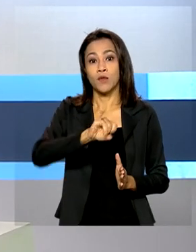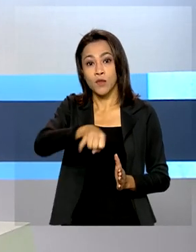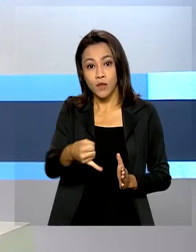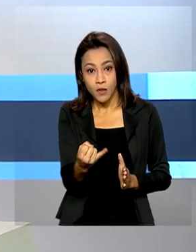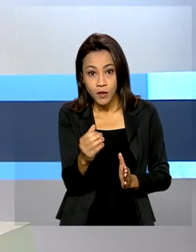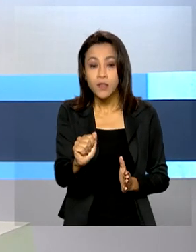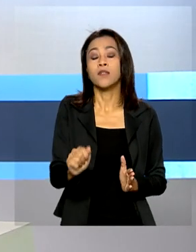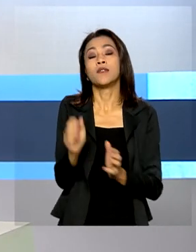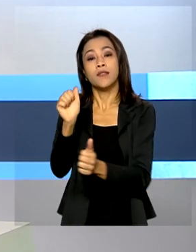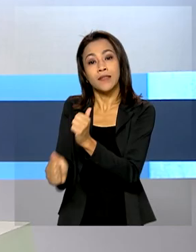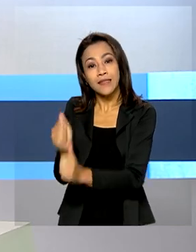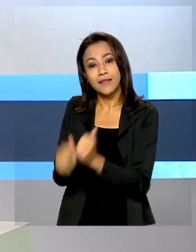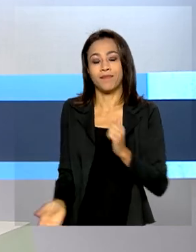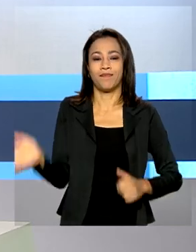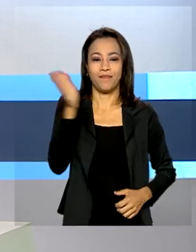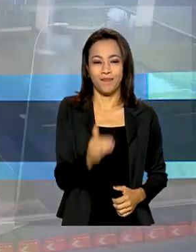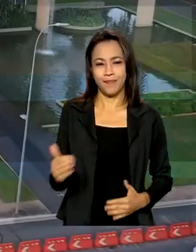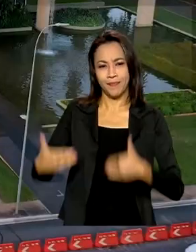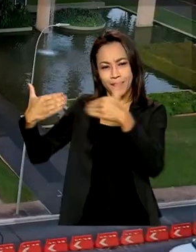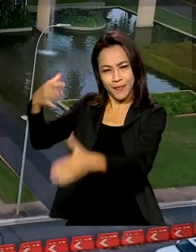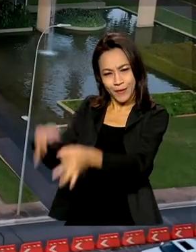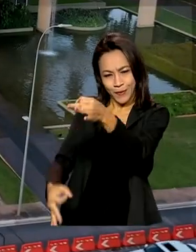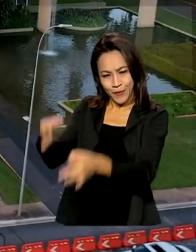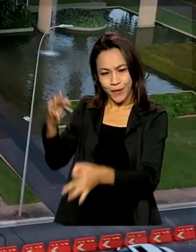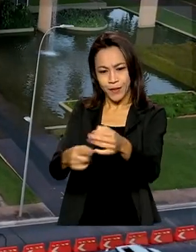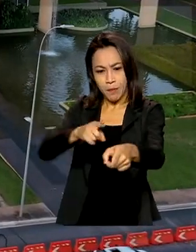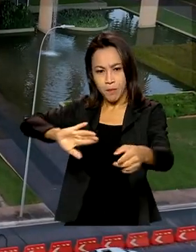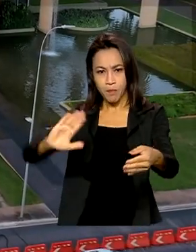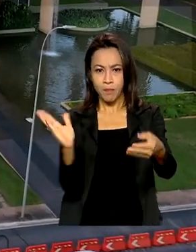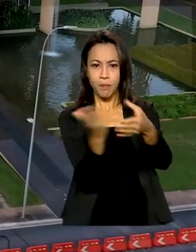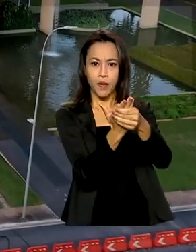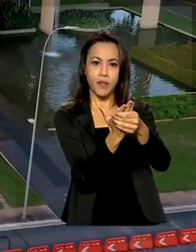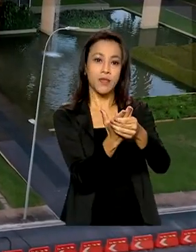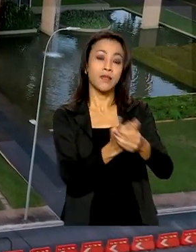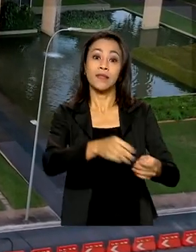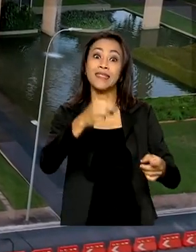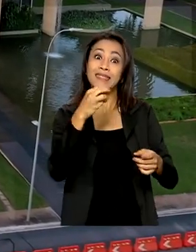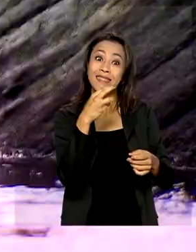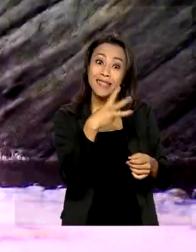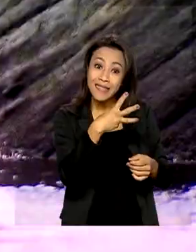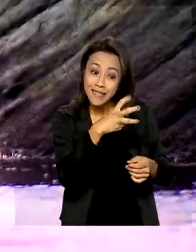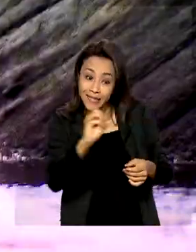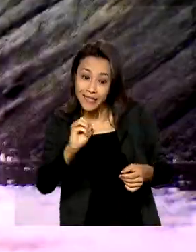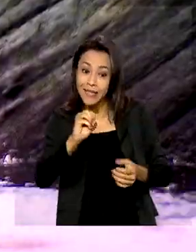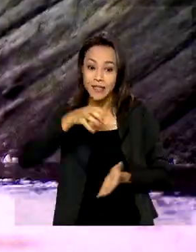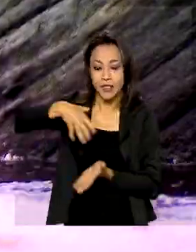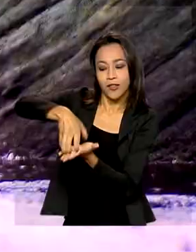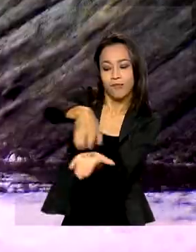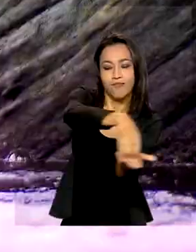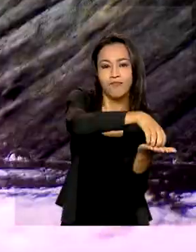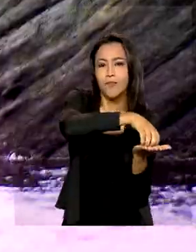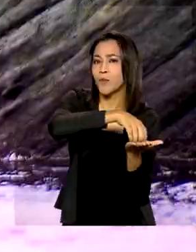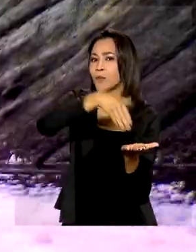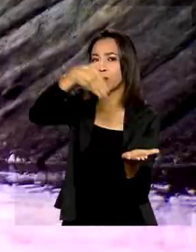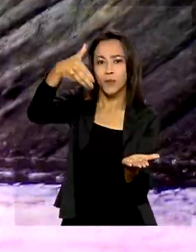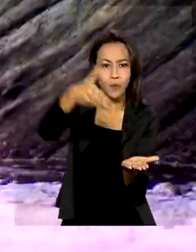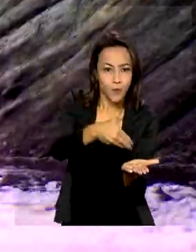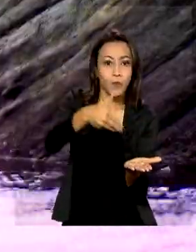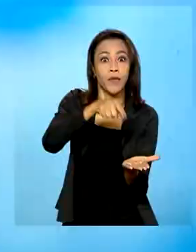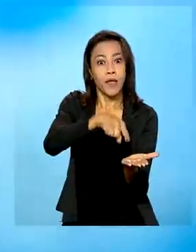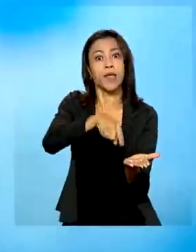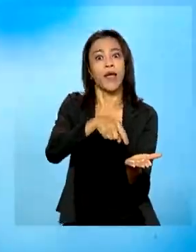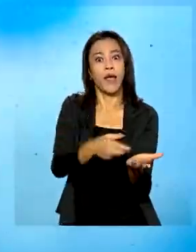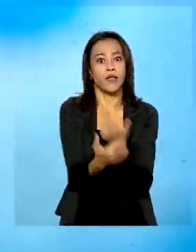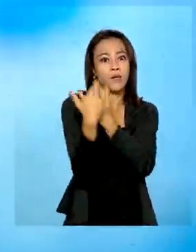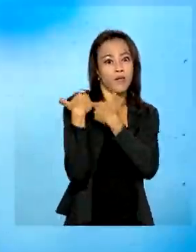Ministério da Justiça instaura processos contra 300 instituições responsáveis por tratamento de água